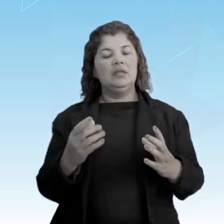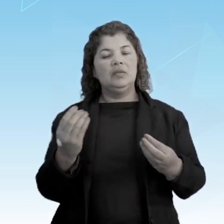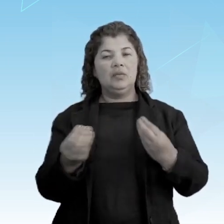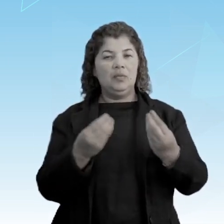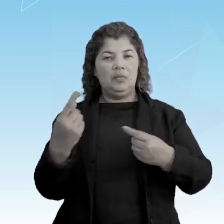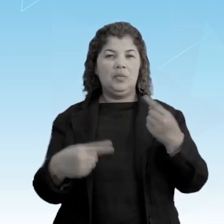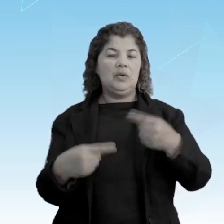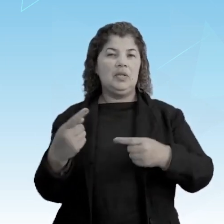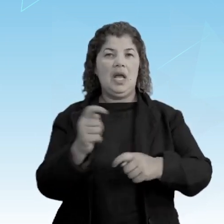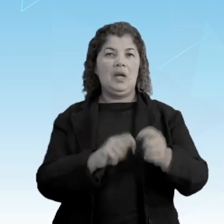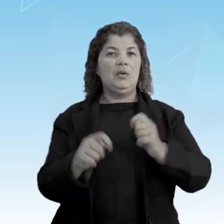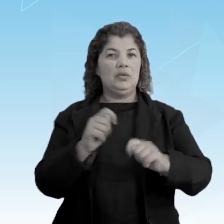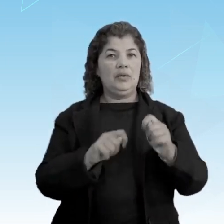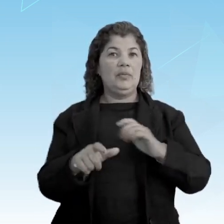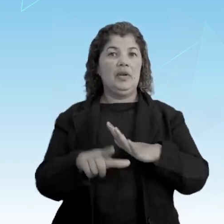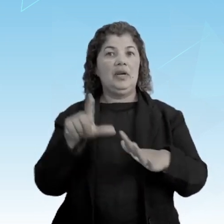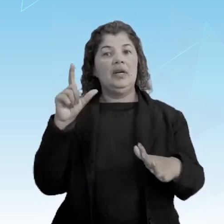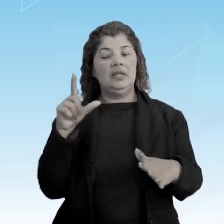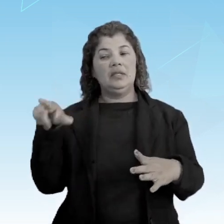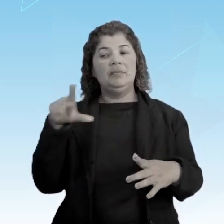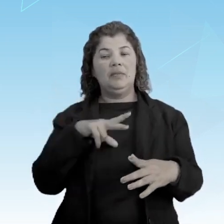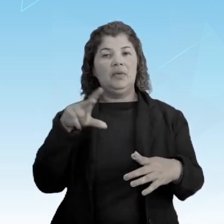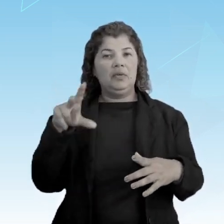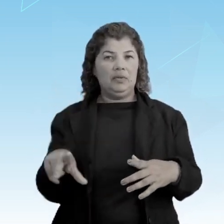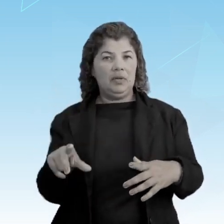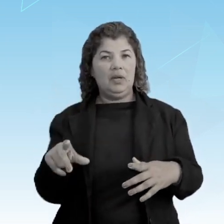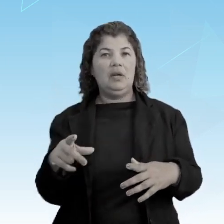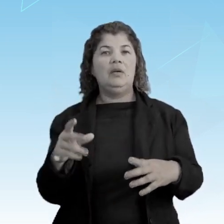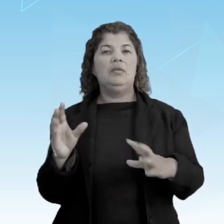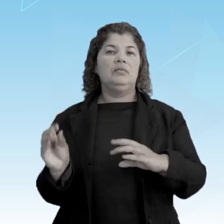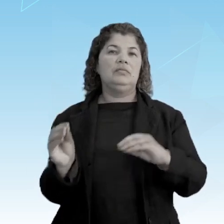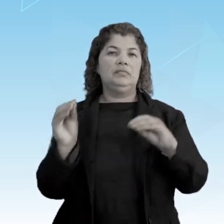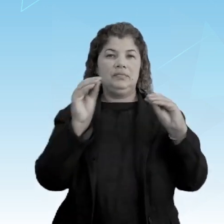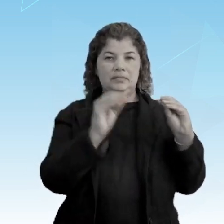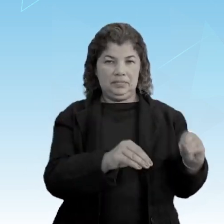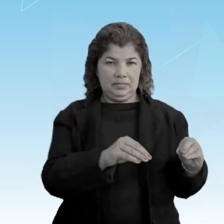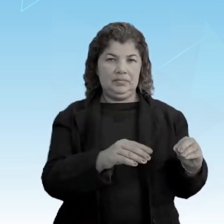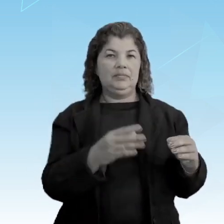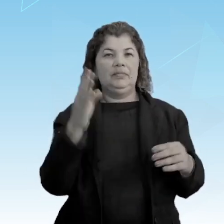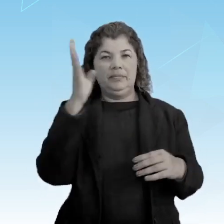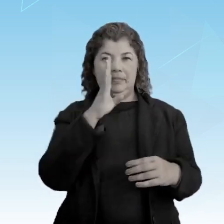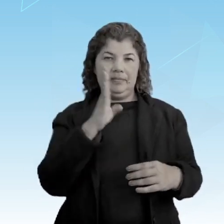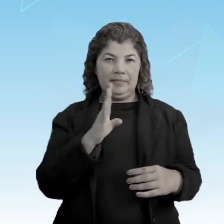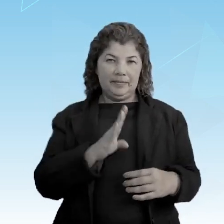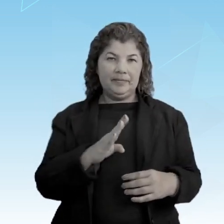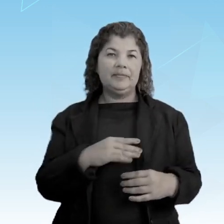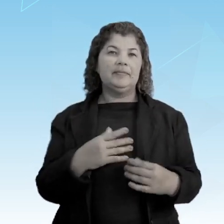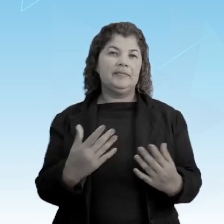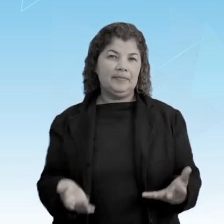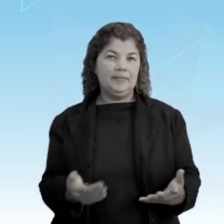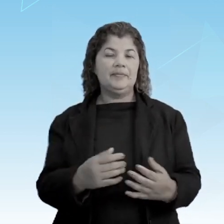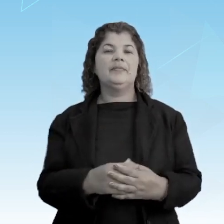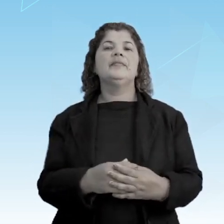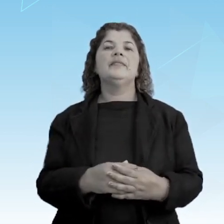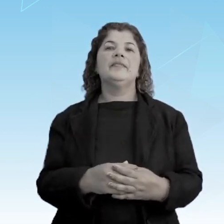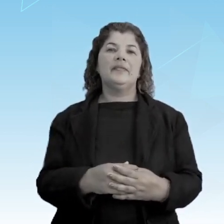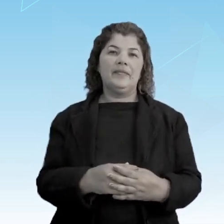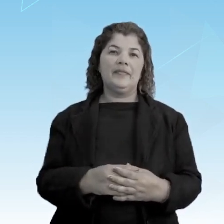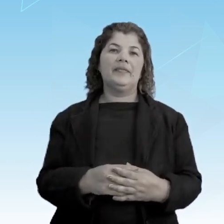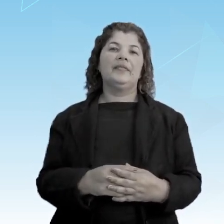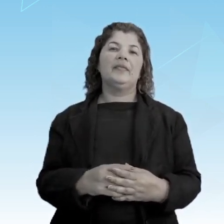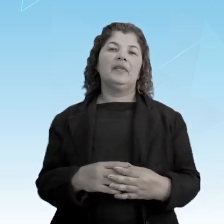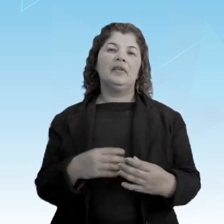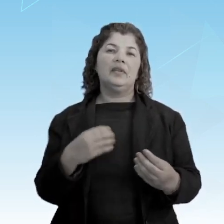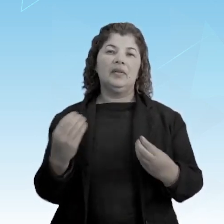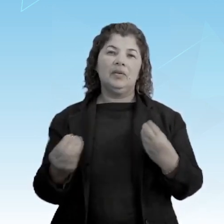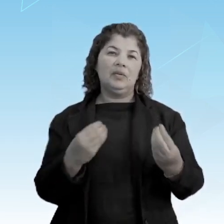Português, ante situado em Portugal, deslocou-se para o Brasil. Então é como